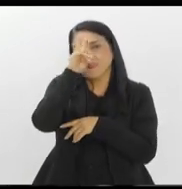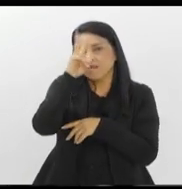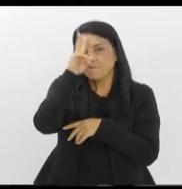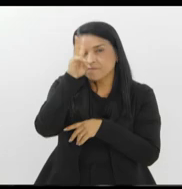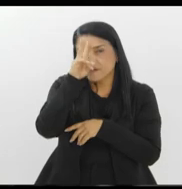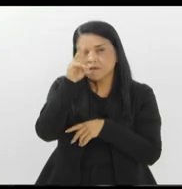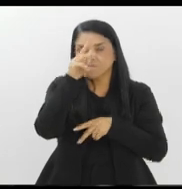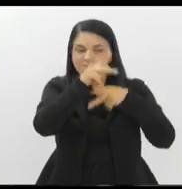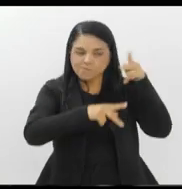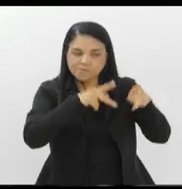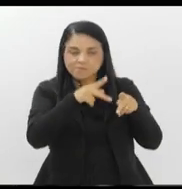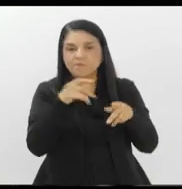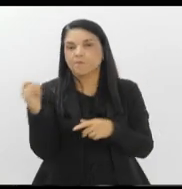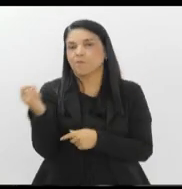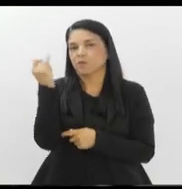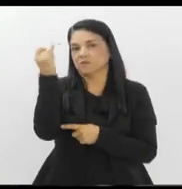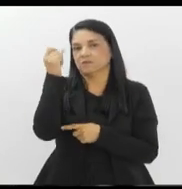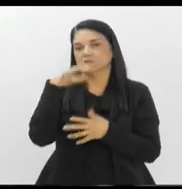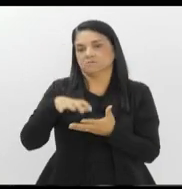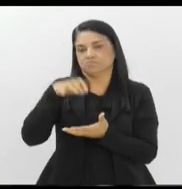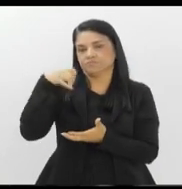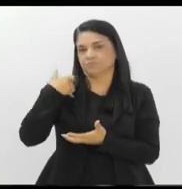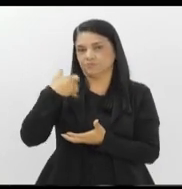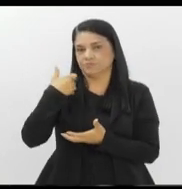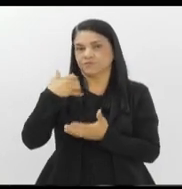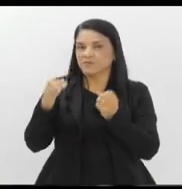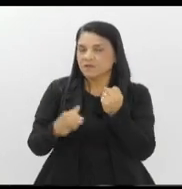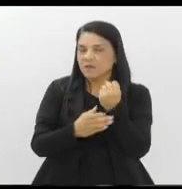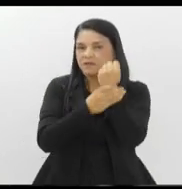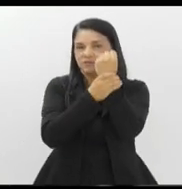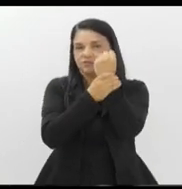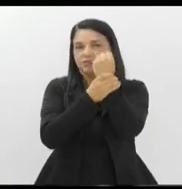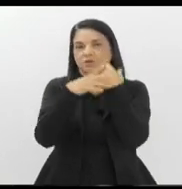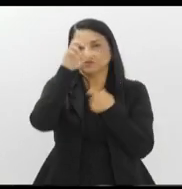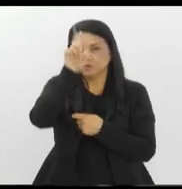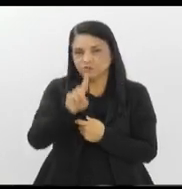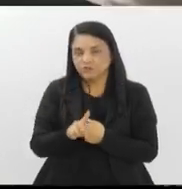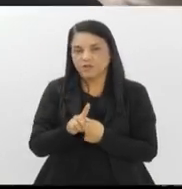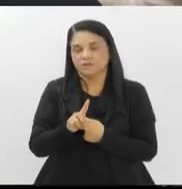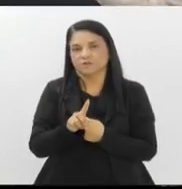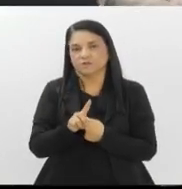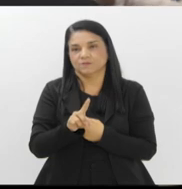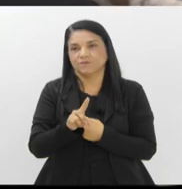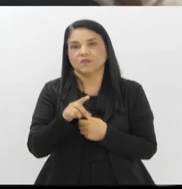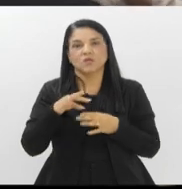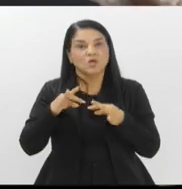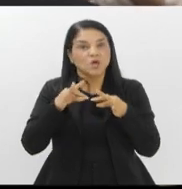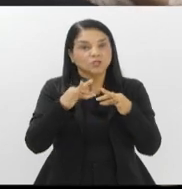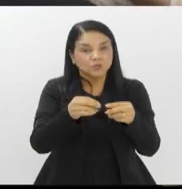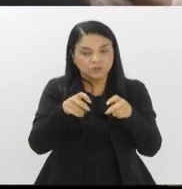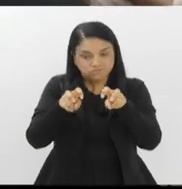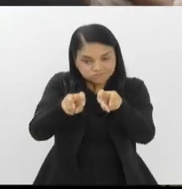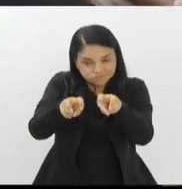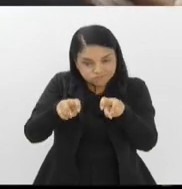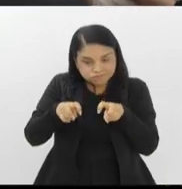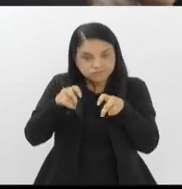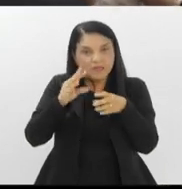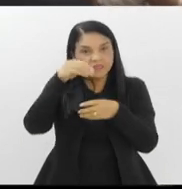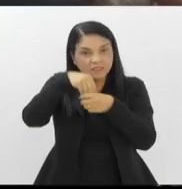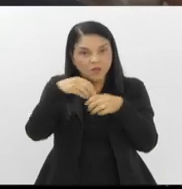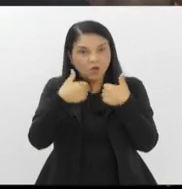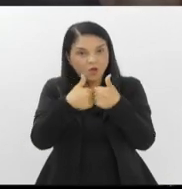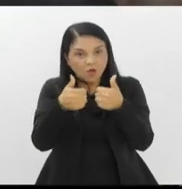população, a importância do idoso, a garantia do direito do idoso. Todas as poltronas do ônibus